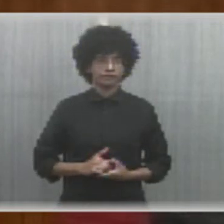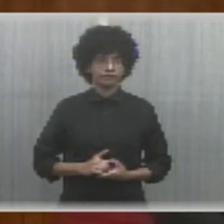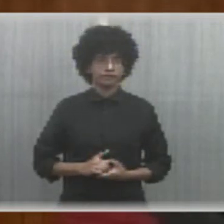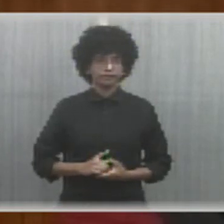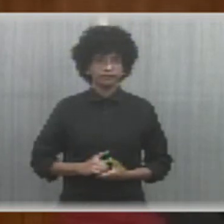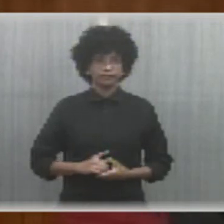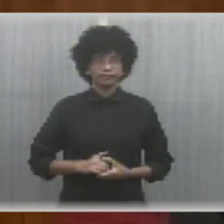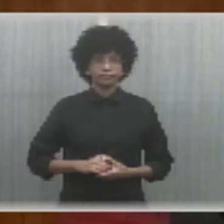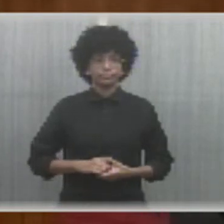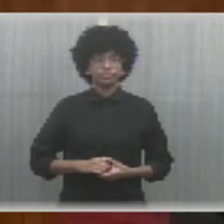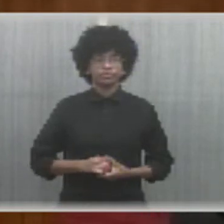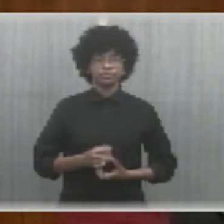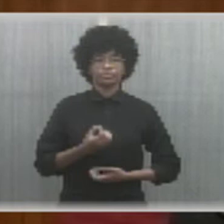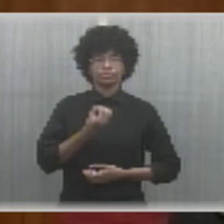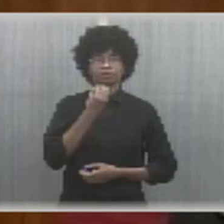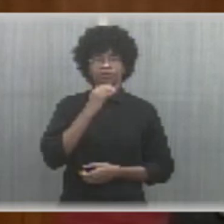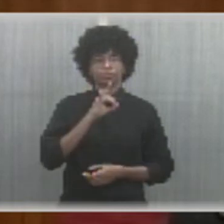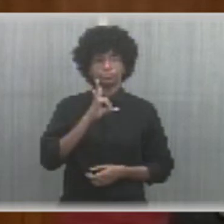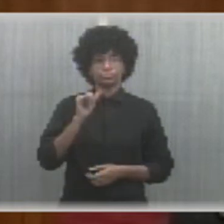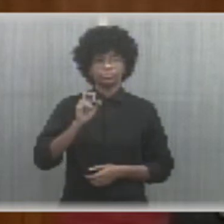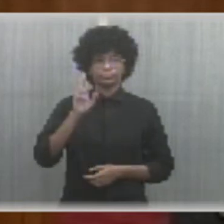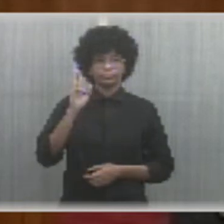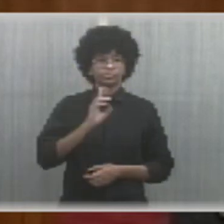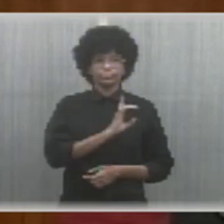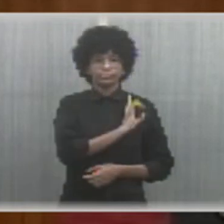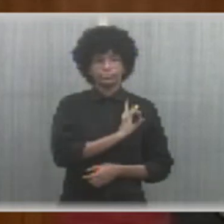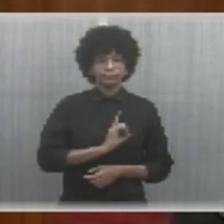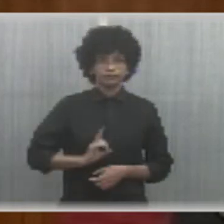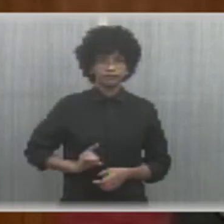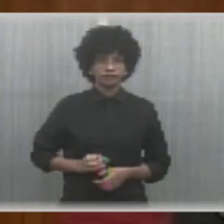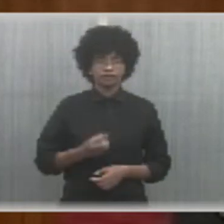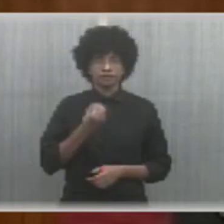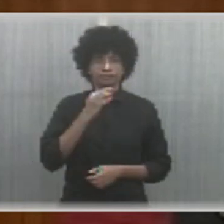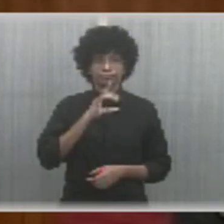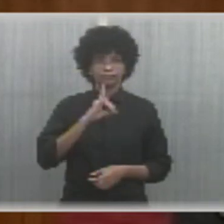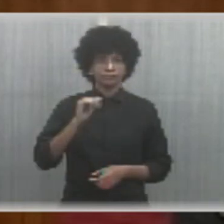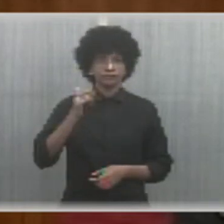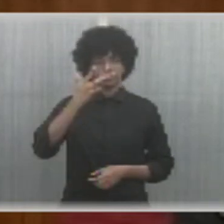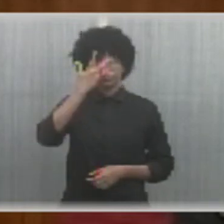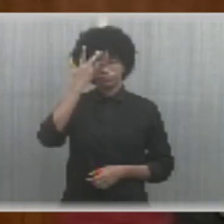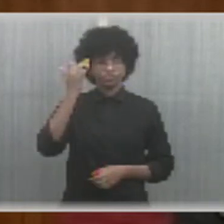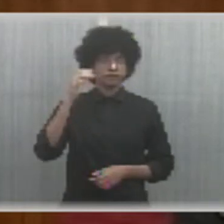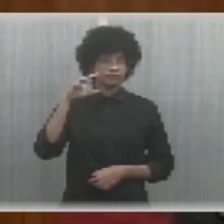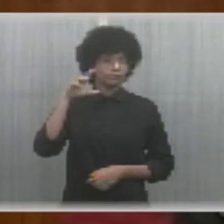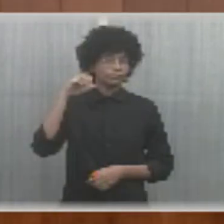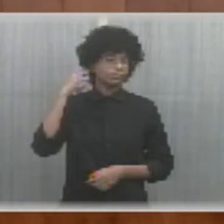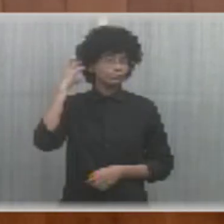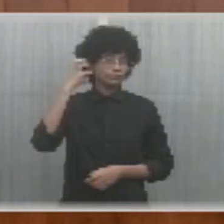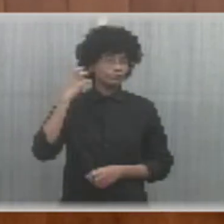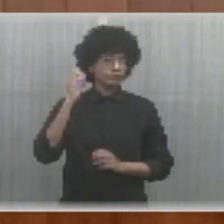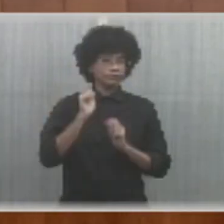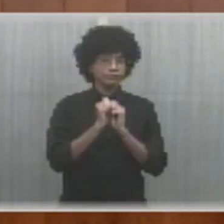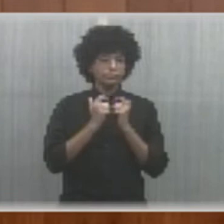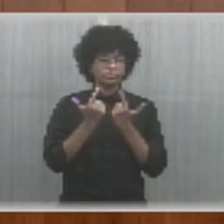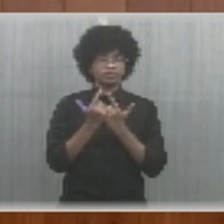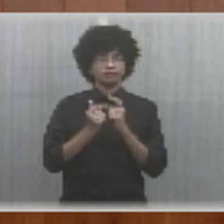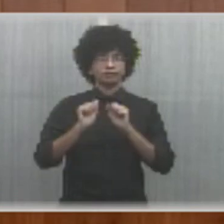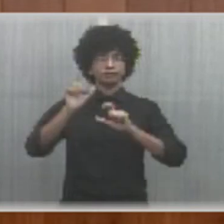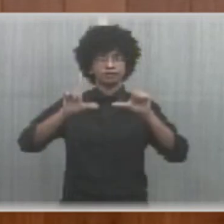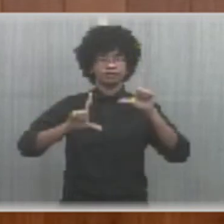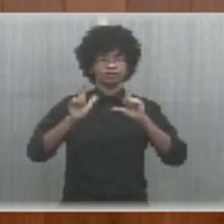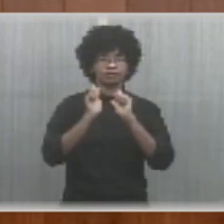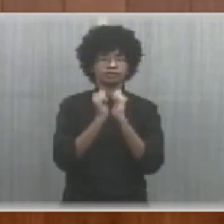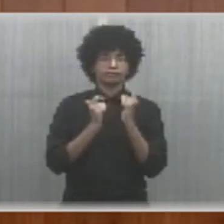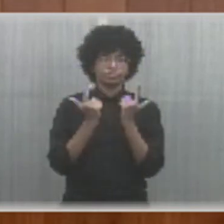Bom dia, senhores deputados, bom dia, ouvintes da Rádio Assembleia, telespectadores da TV